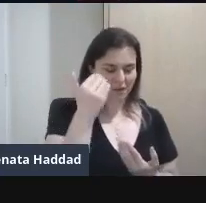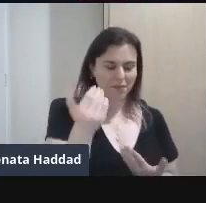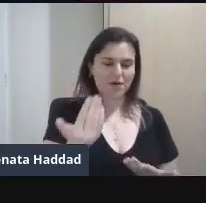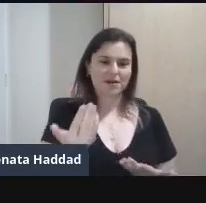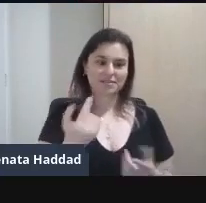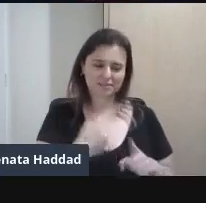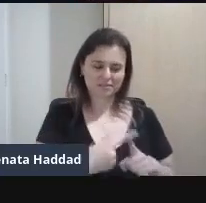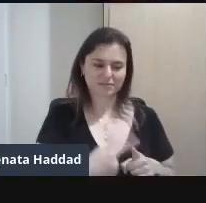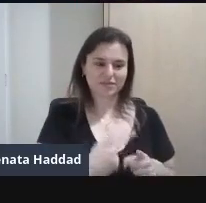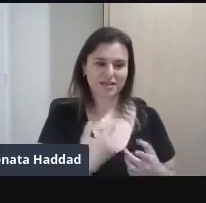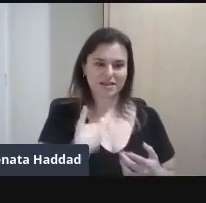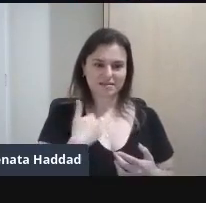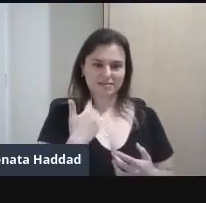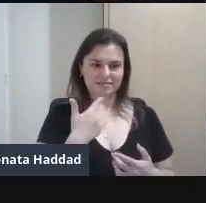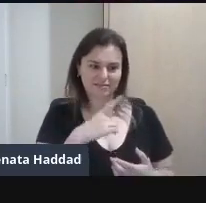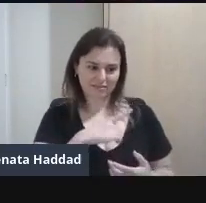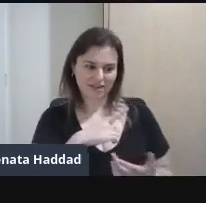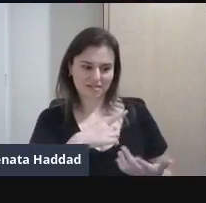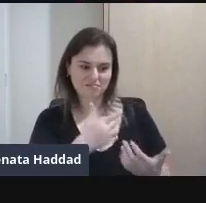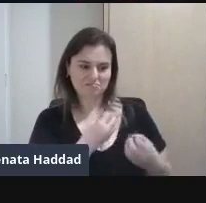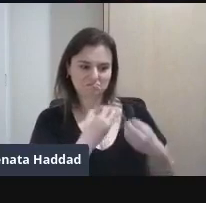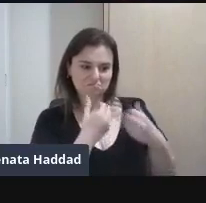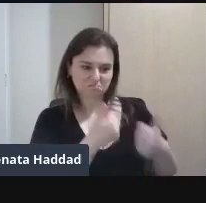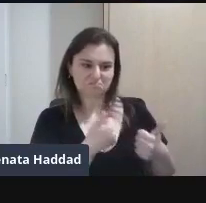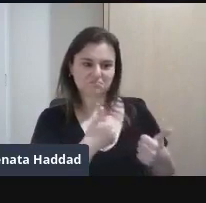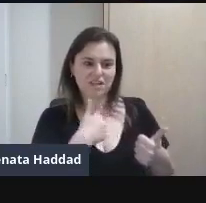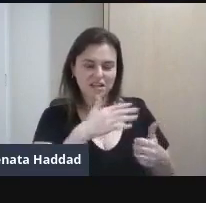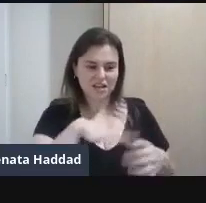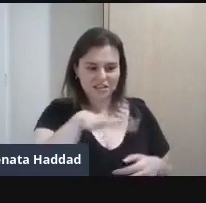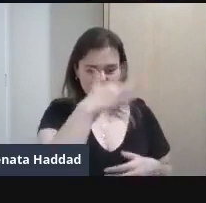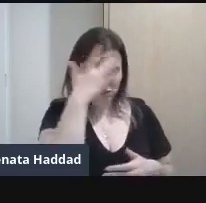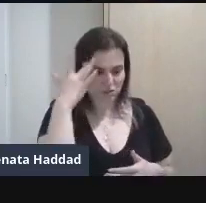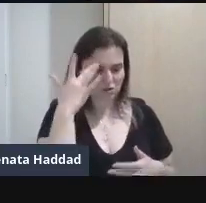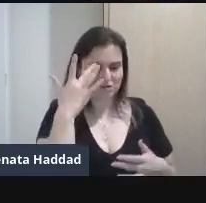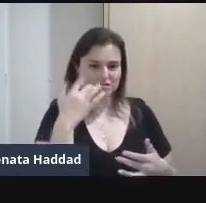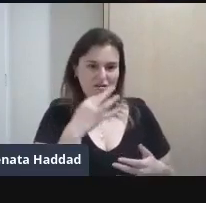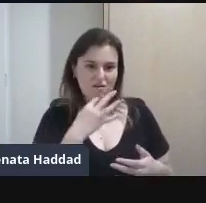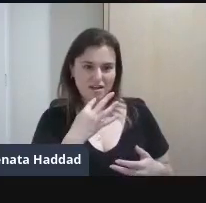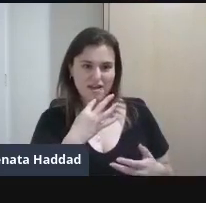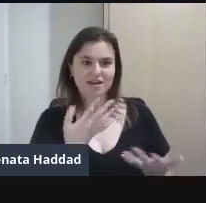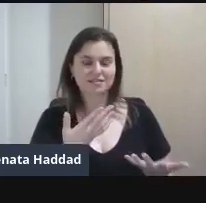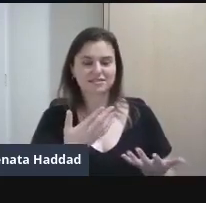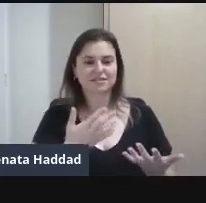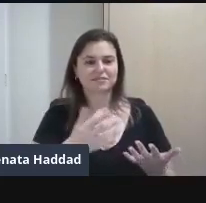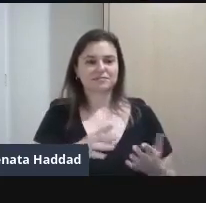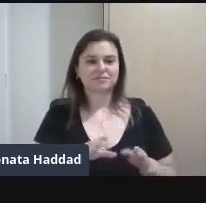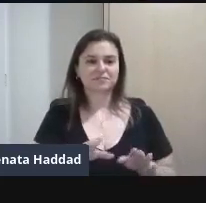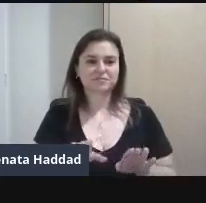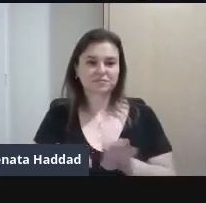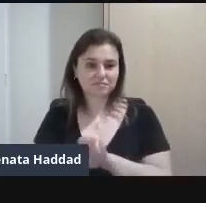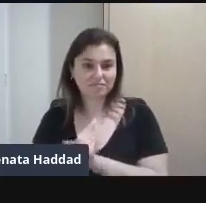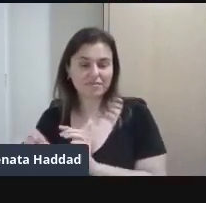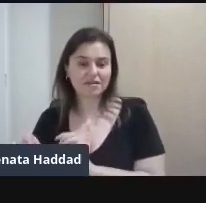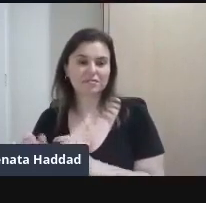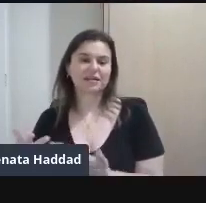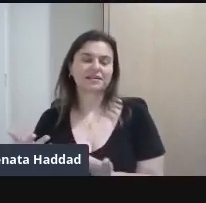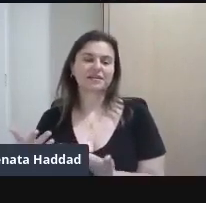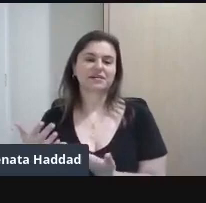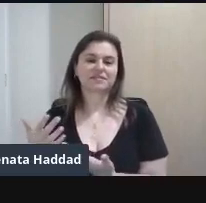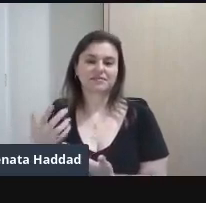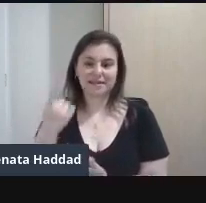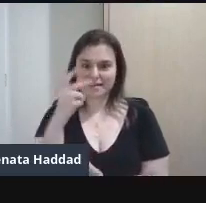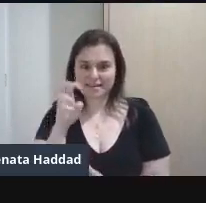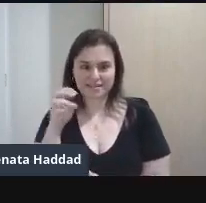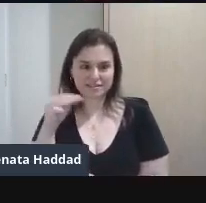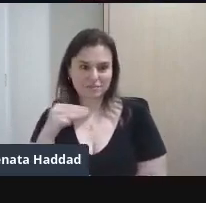Pelo teu talento Ou você apenas É Estar ali naquele Lembra que eu falei Do Andy Warhol Nos 15 minutos De fama Então